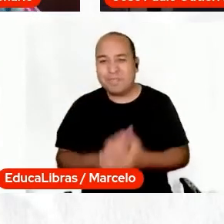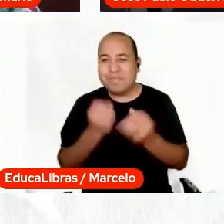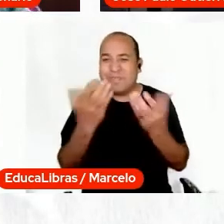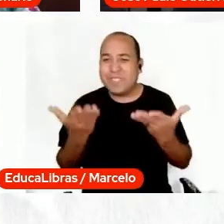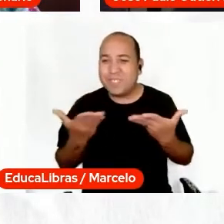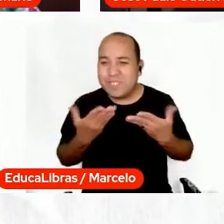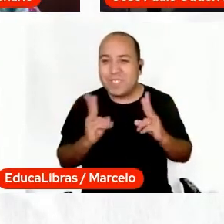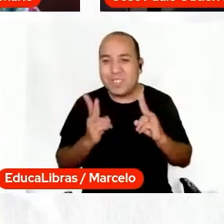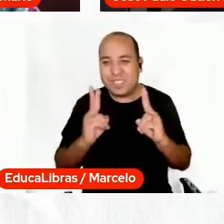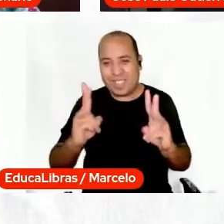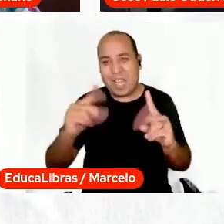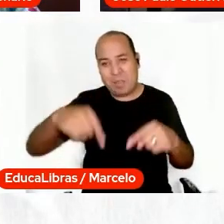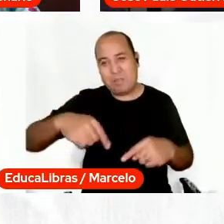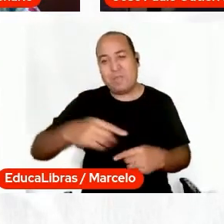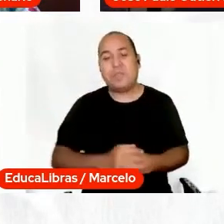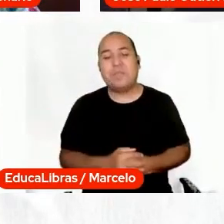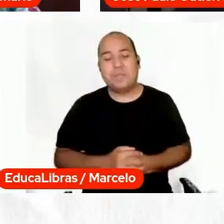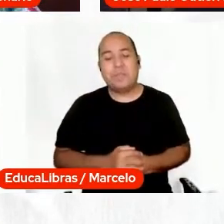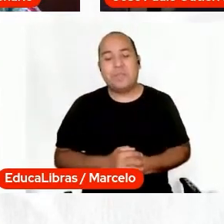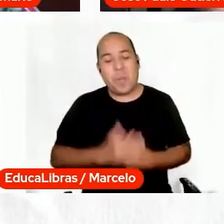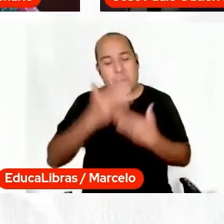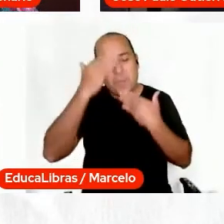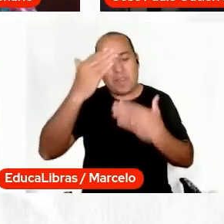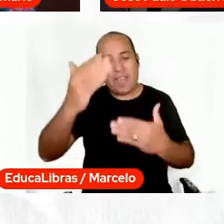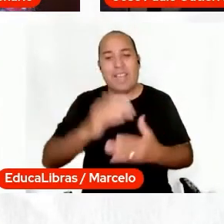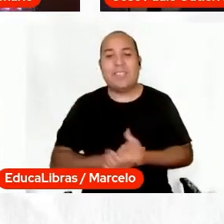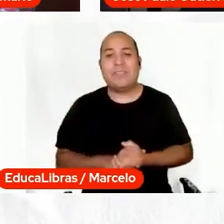sempre ao portal do Bicentenário. Obrigada.